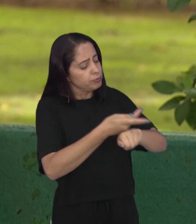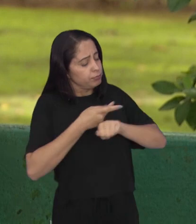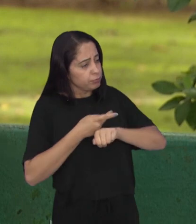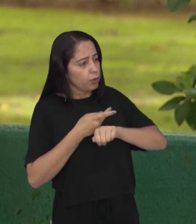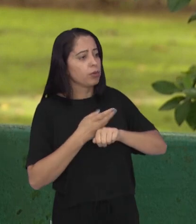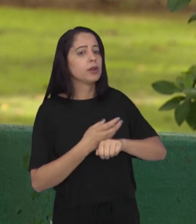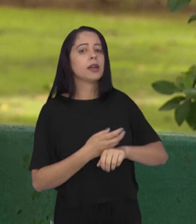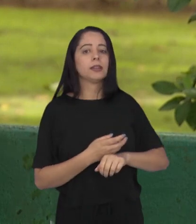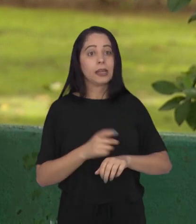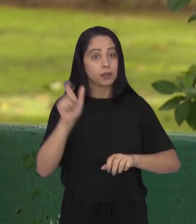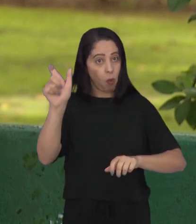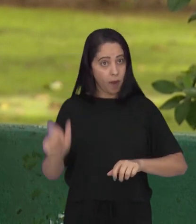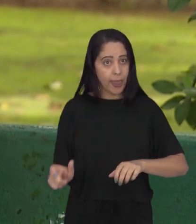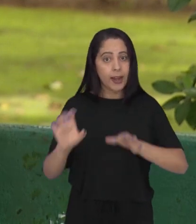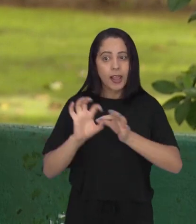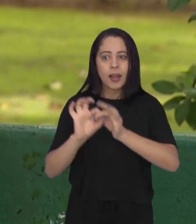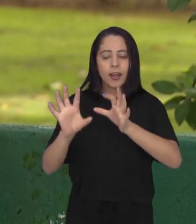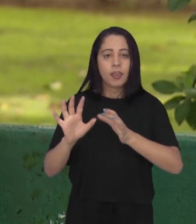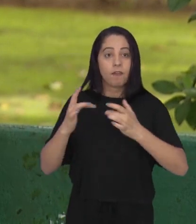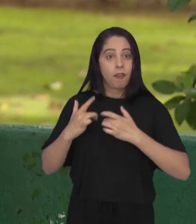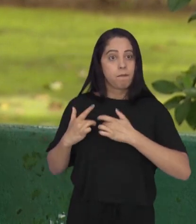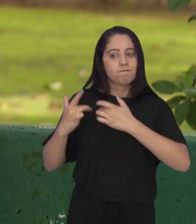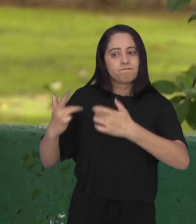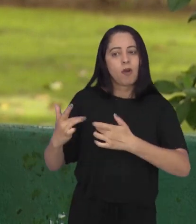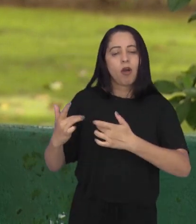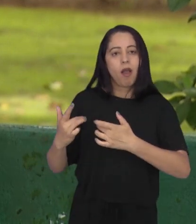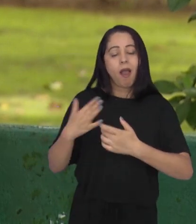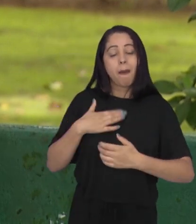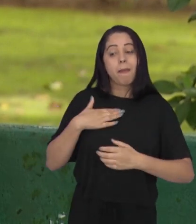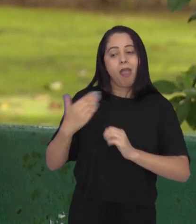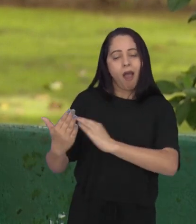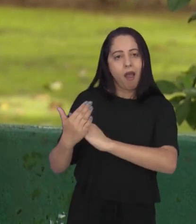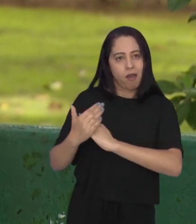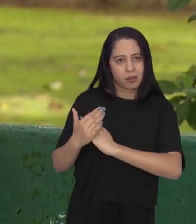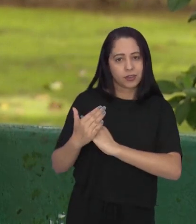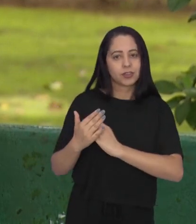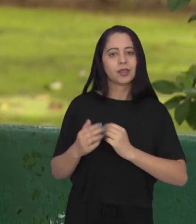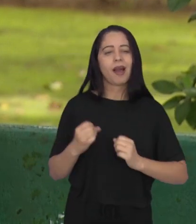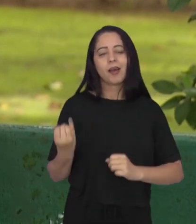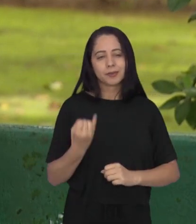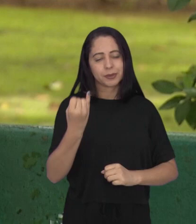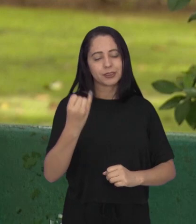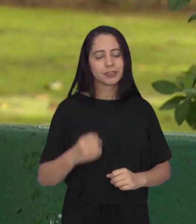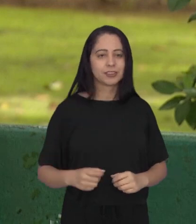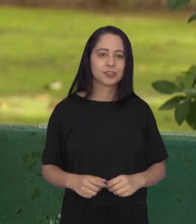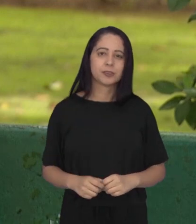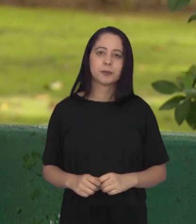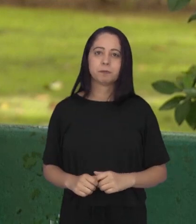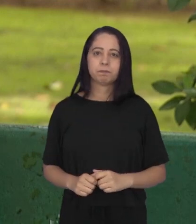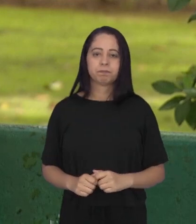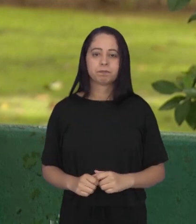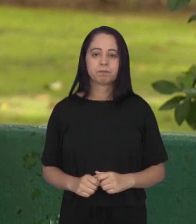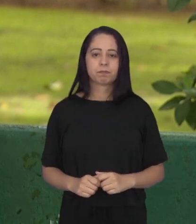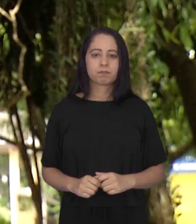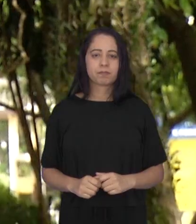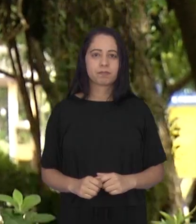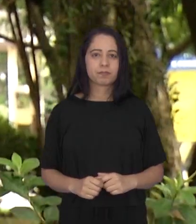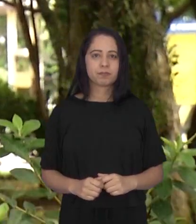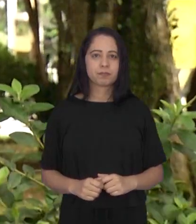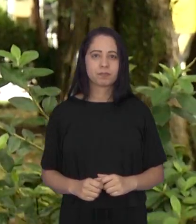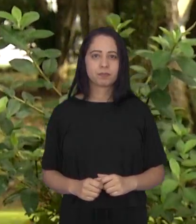conversar com alguém, seja o que for, me procure. Então, assim, ele se pôs à disposição para mim a qualquer momento, isso é muito importante.